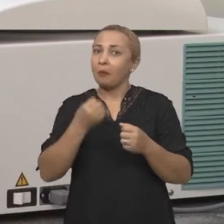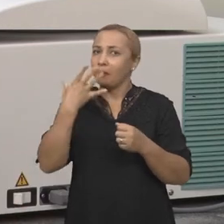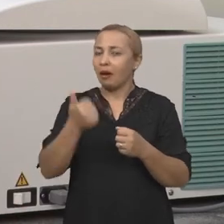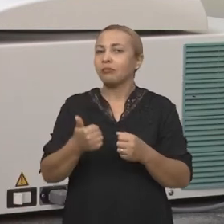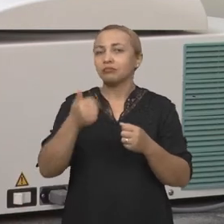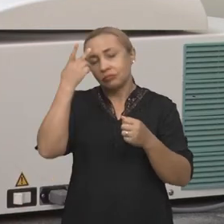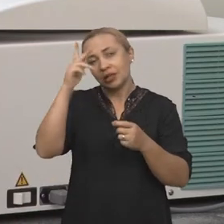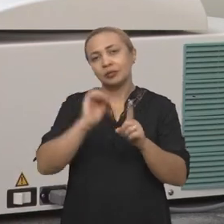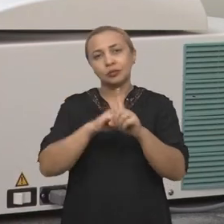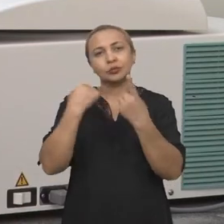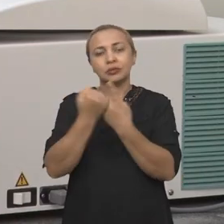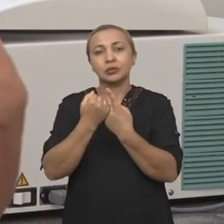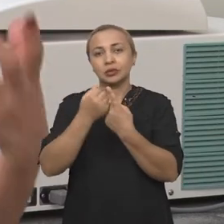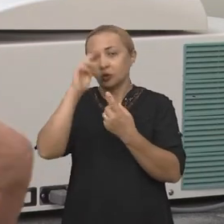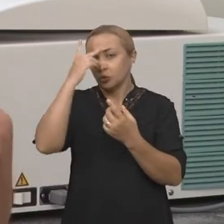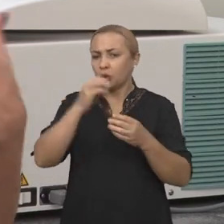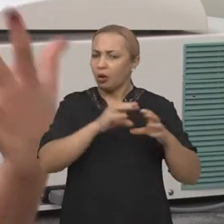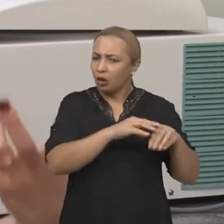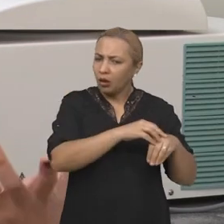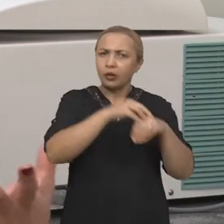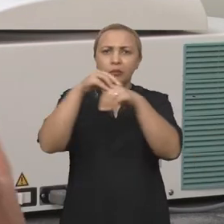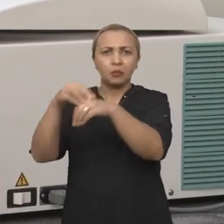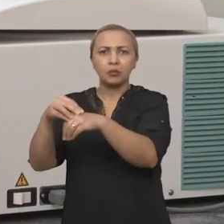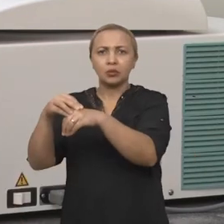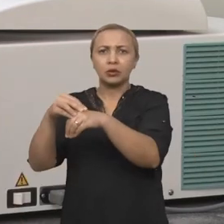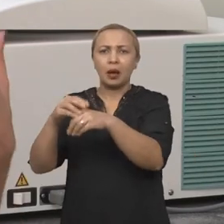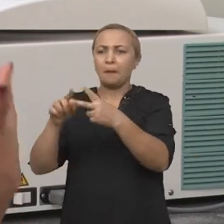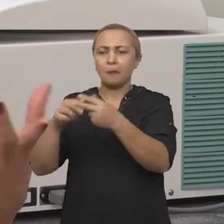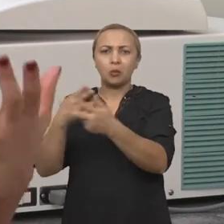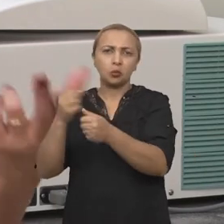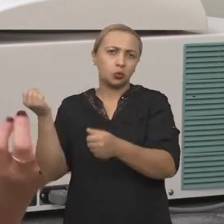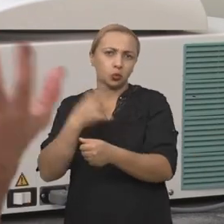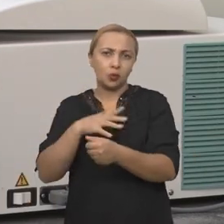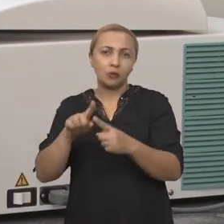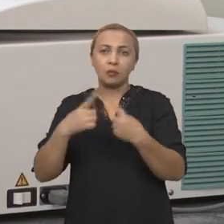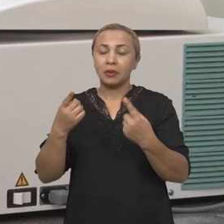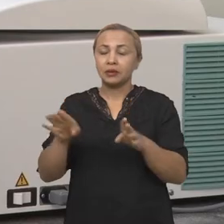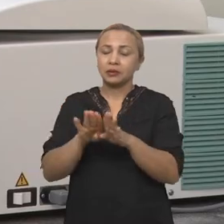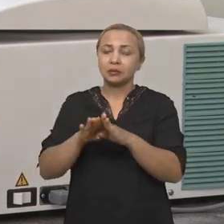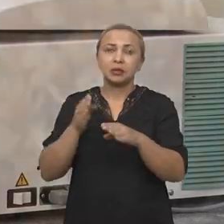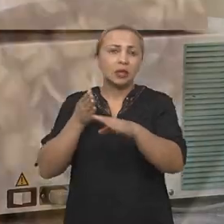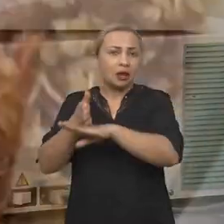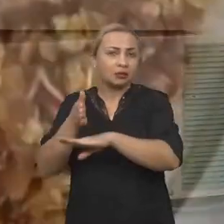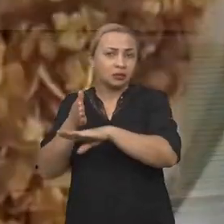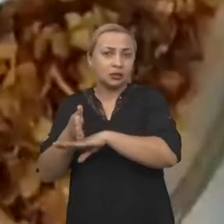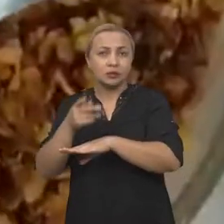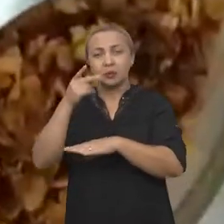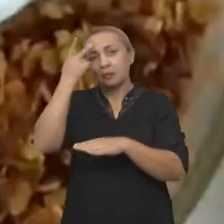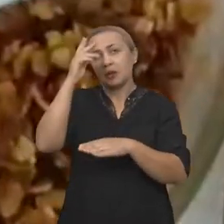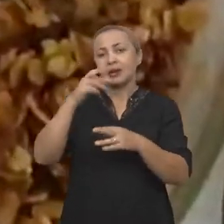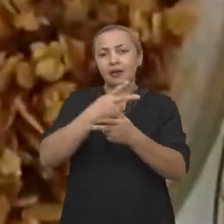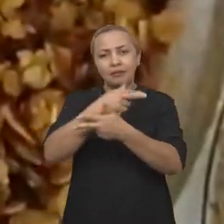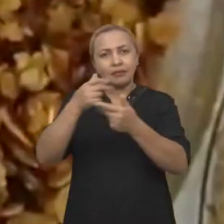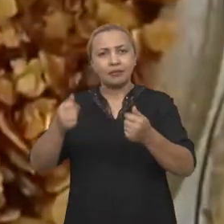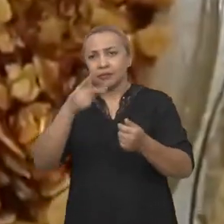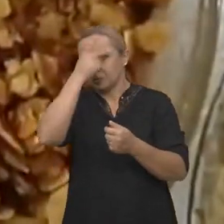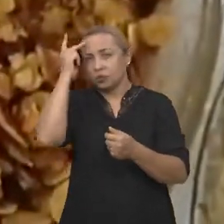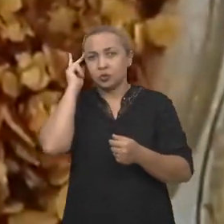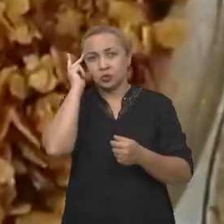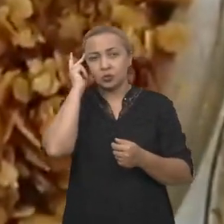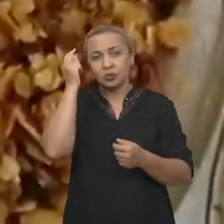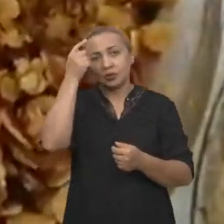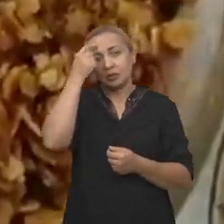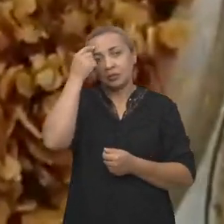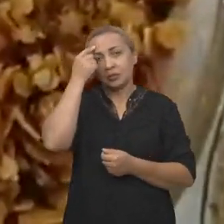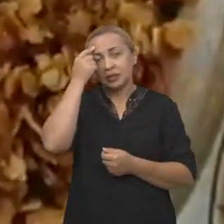sociedade. Então, o intuito não é só levar um produto novo, um produto enriquecedor, mas também que seja acessível a vários públicos. A gente pensa